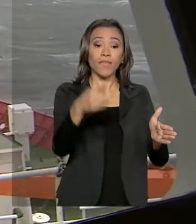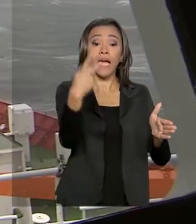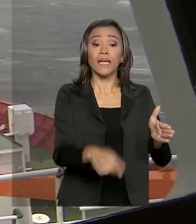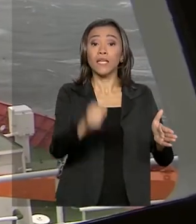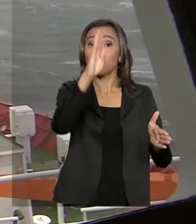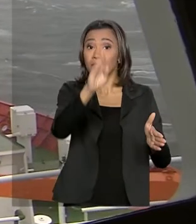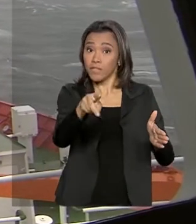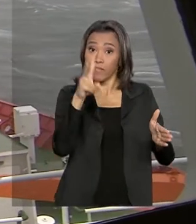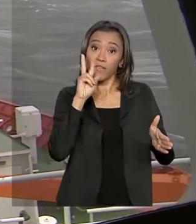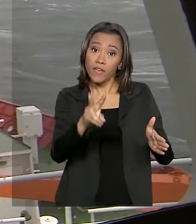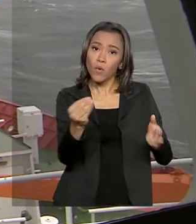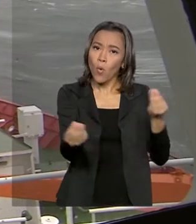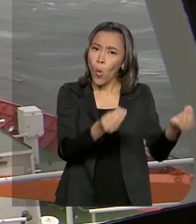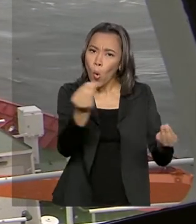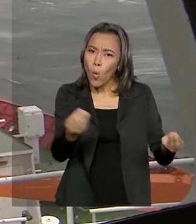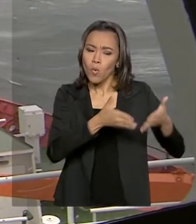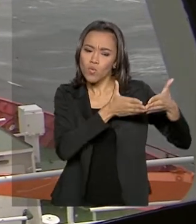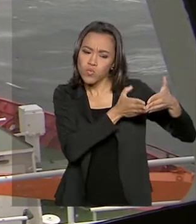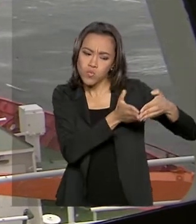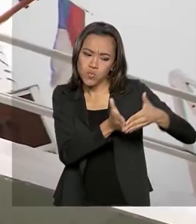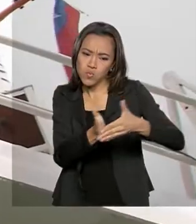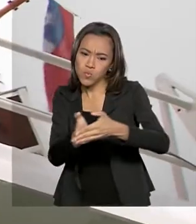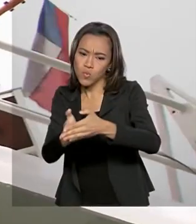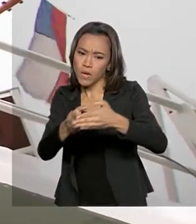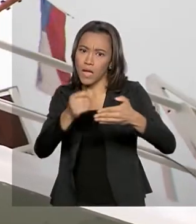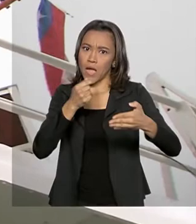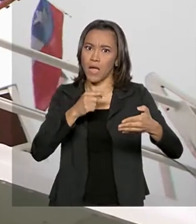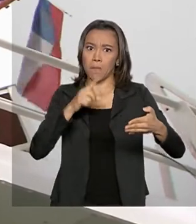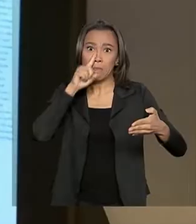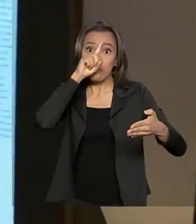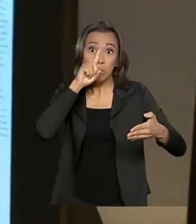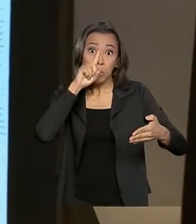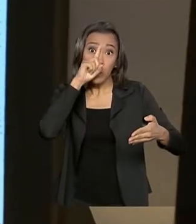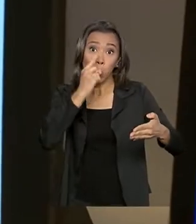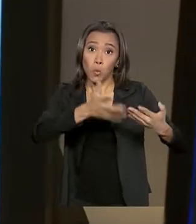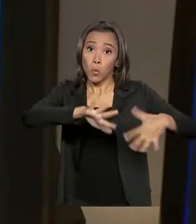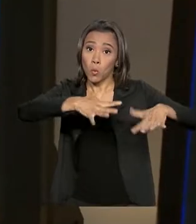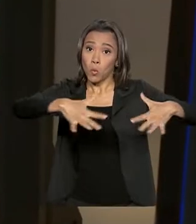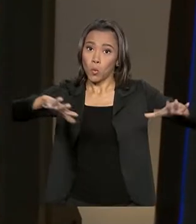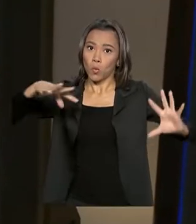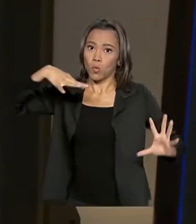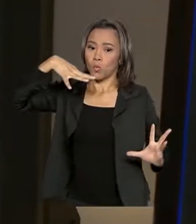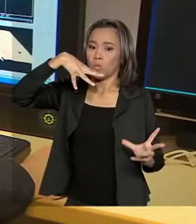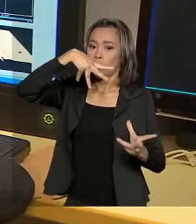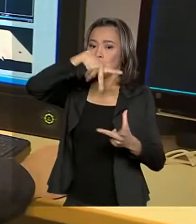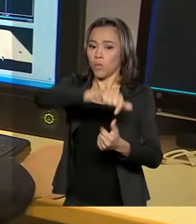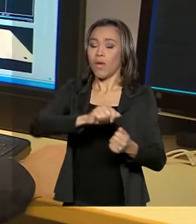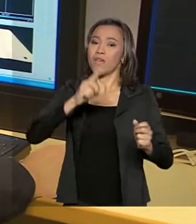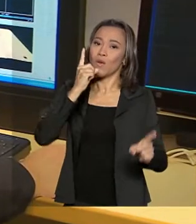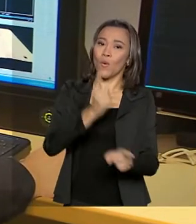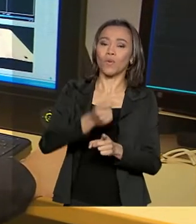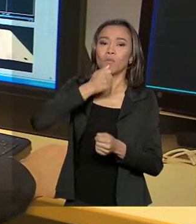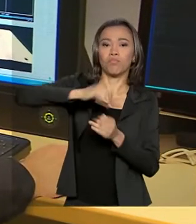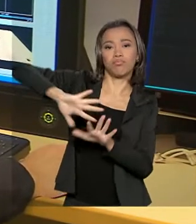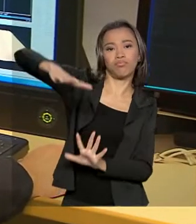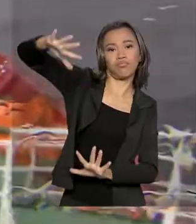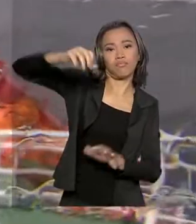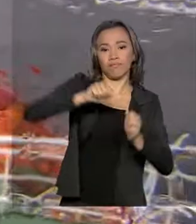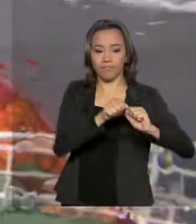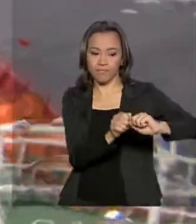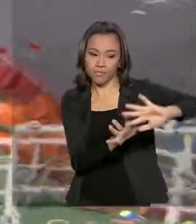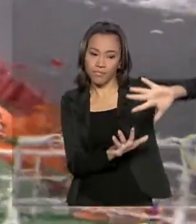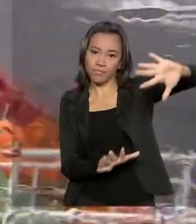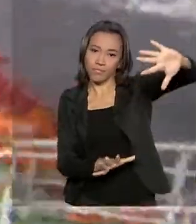passou de navio pelo local considerado o mar mais perigoso do mundo. Ponto de encontro dos oceanos Pacífico e Atlântico,